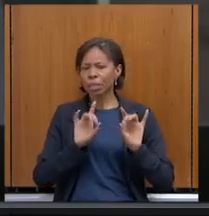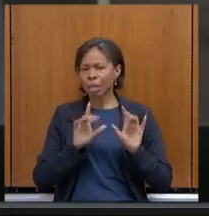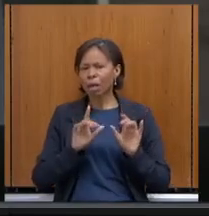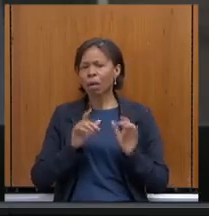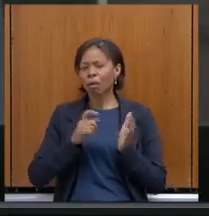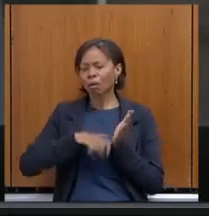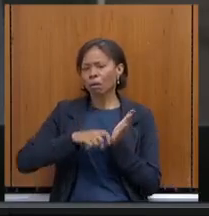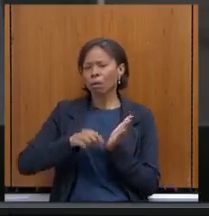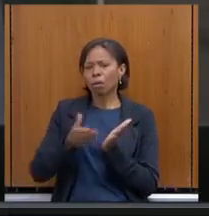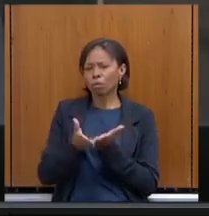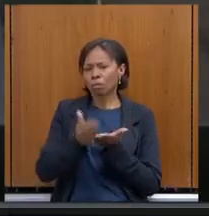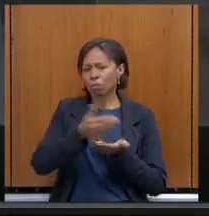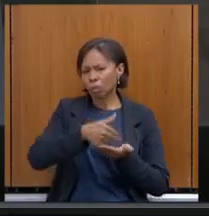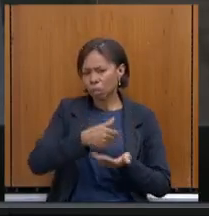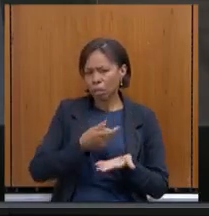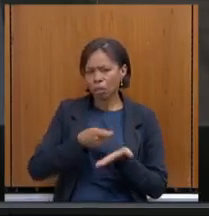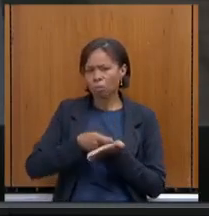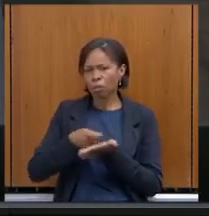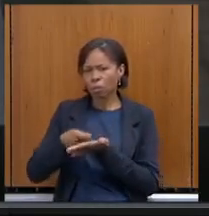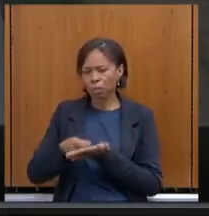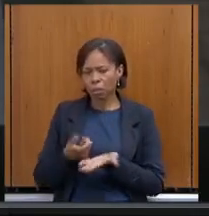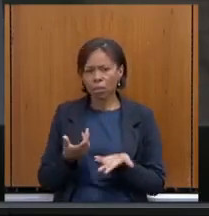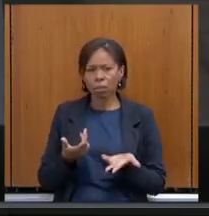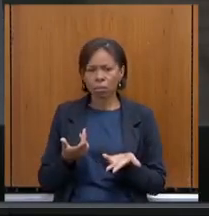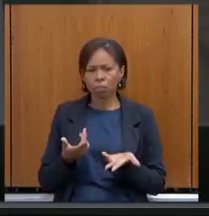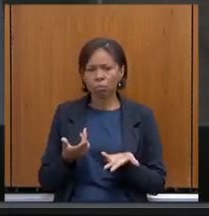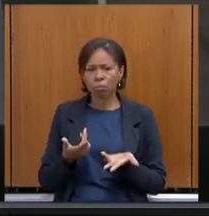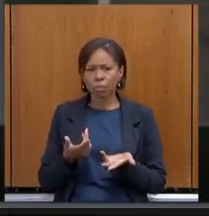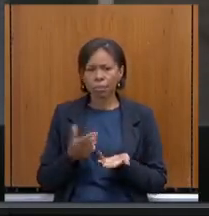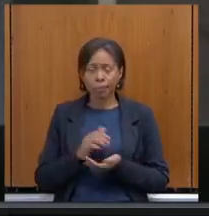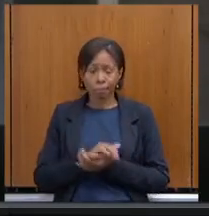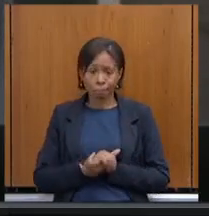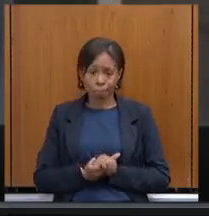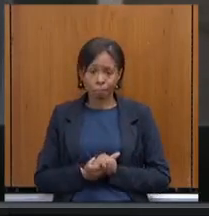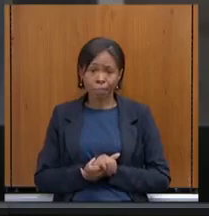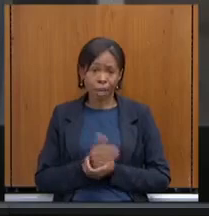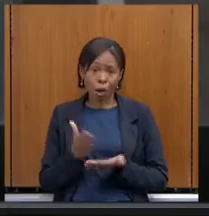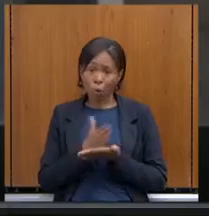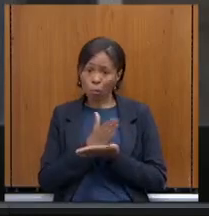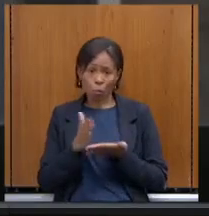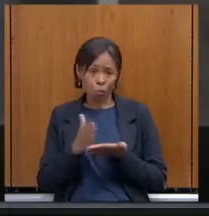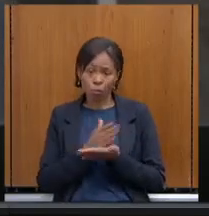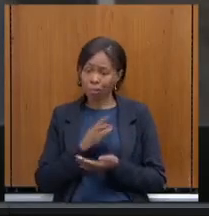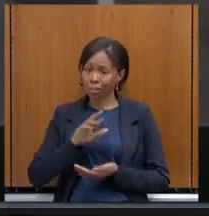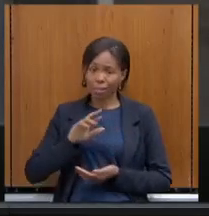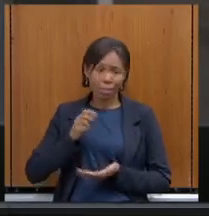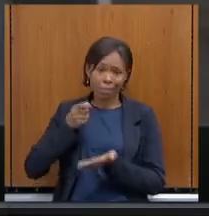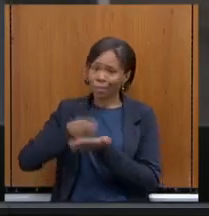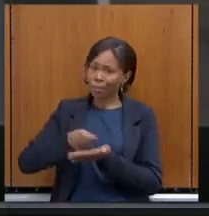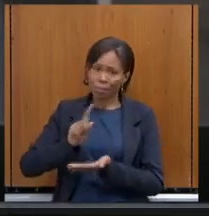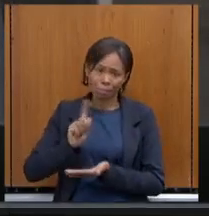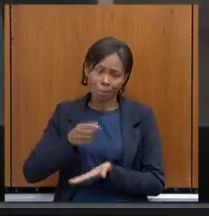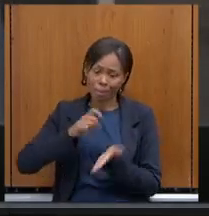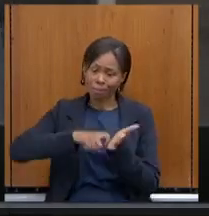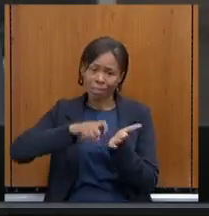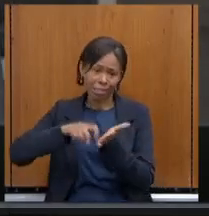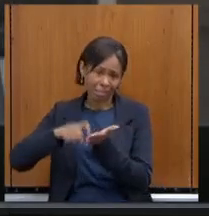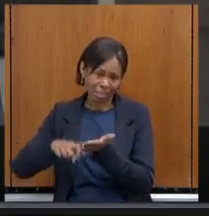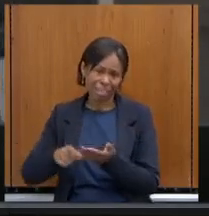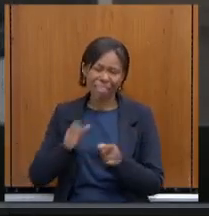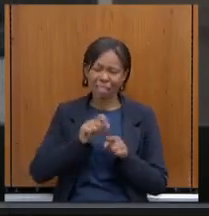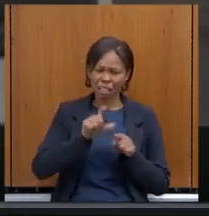renúncias fiscais que existem aí, principalmente com relação ao aluguel de carro, uma série de problemas.